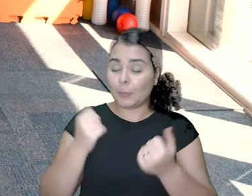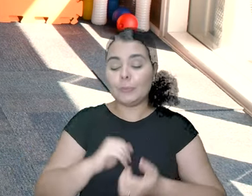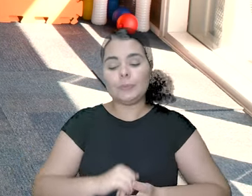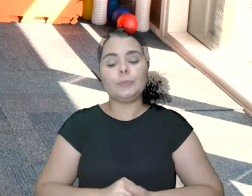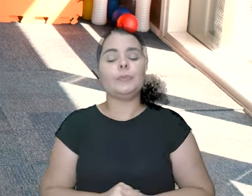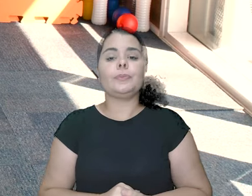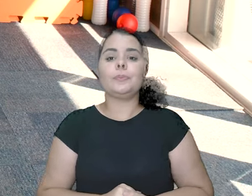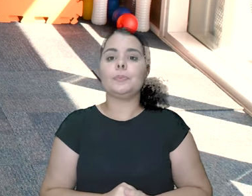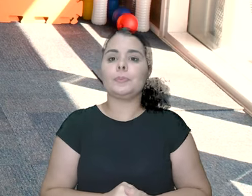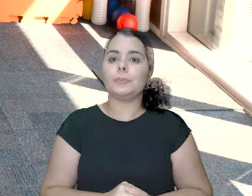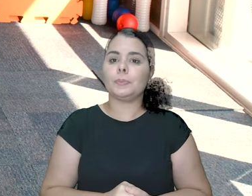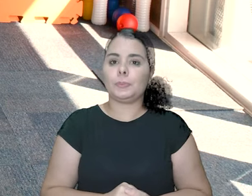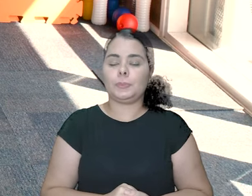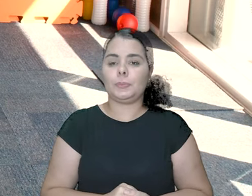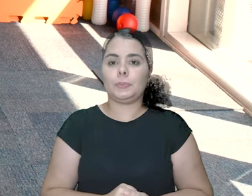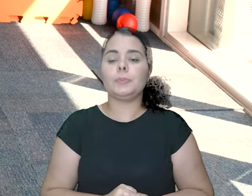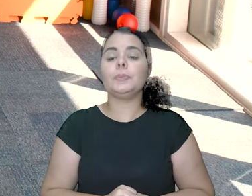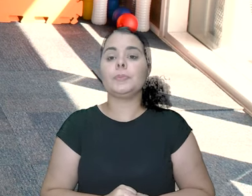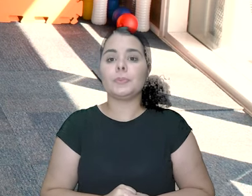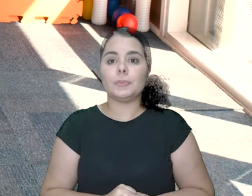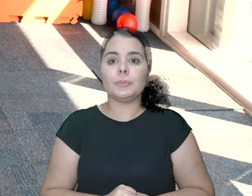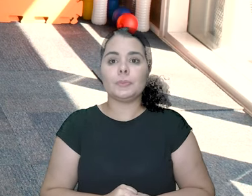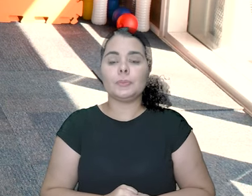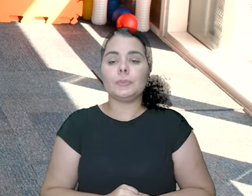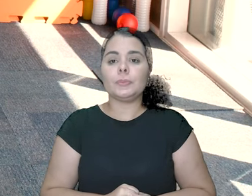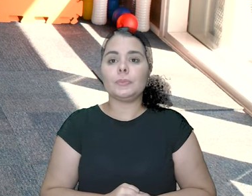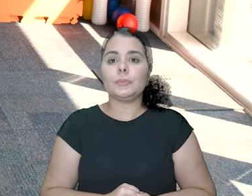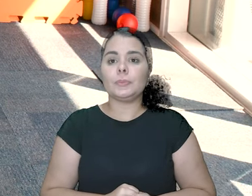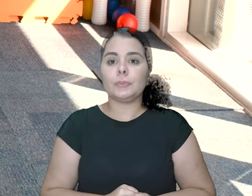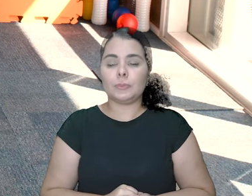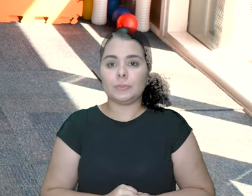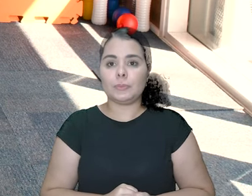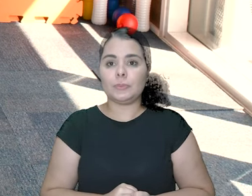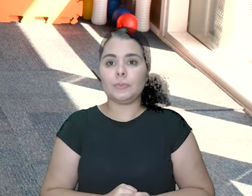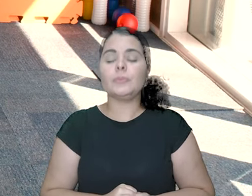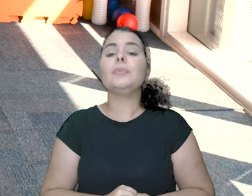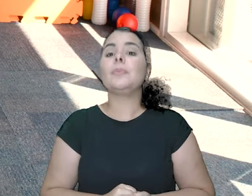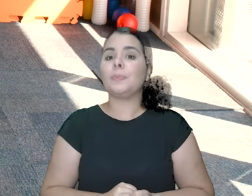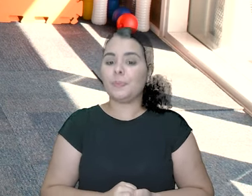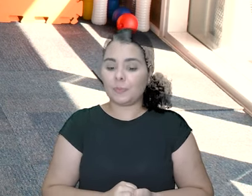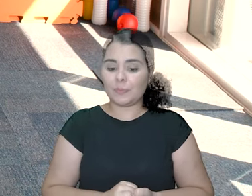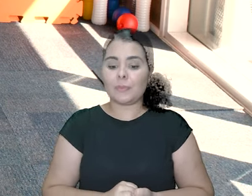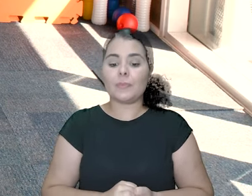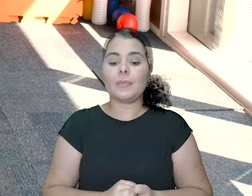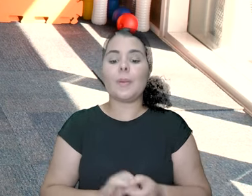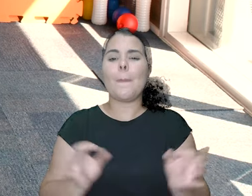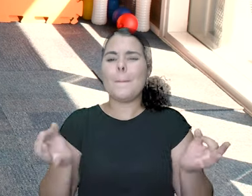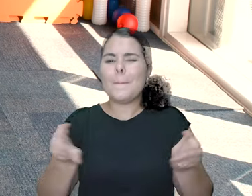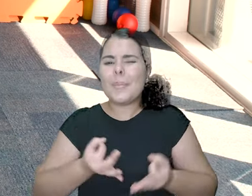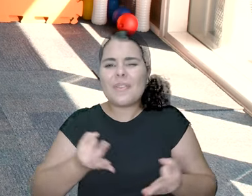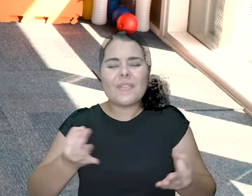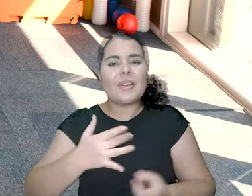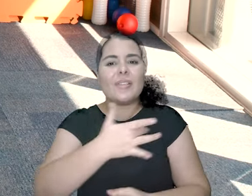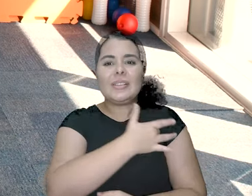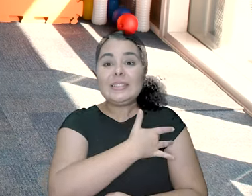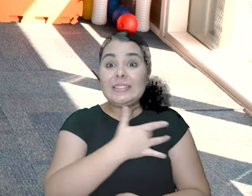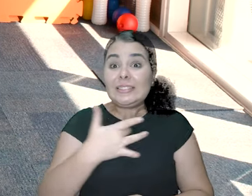Olha lá. Vamos lá? Empurra. Subiu. Ombro para frente. Bonito.